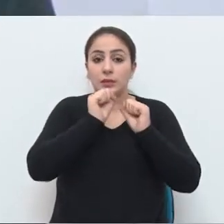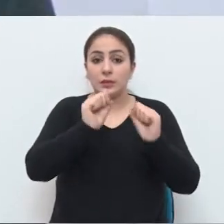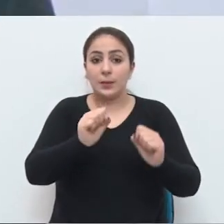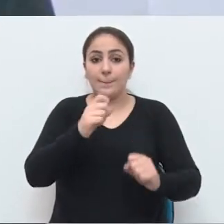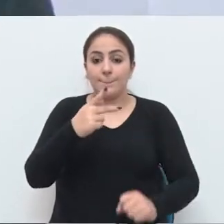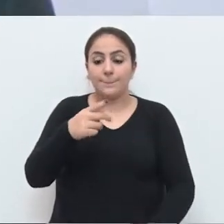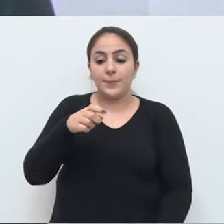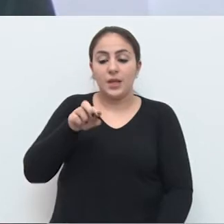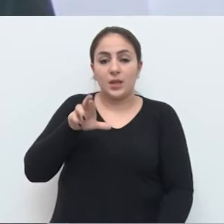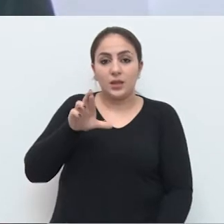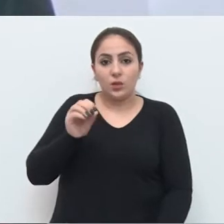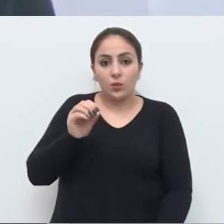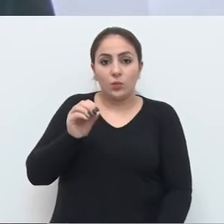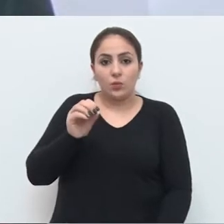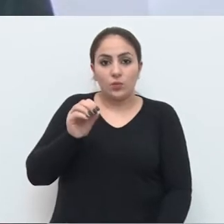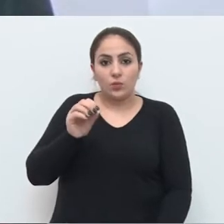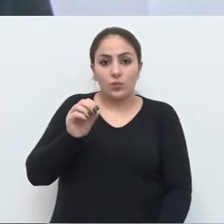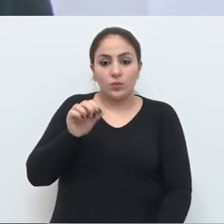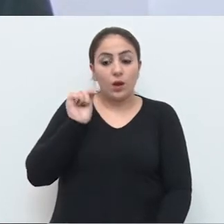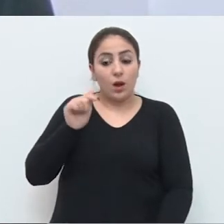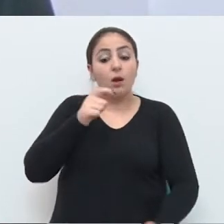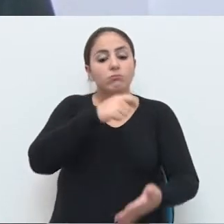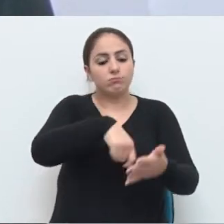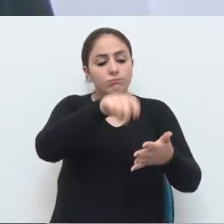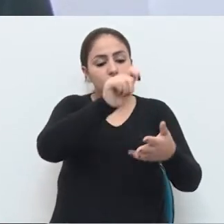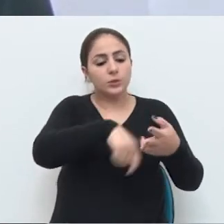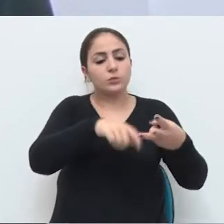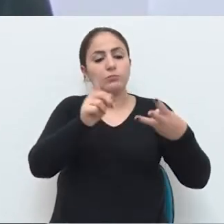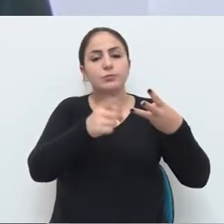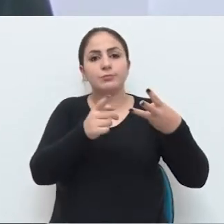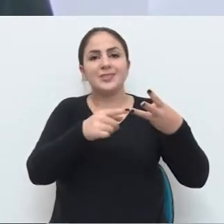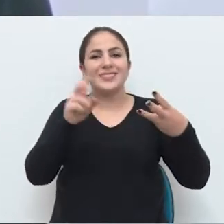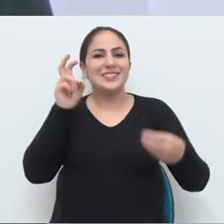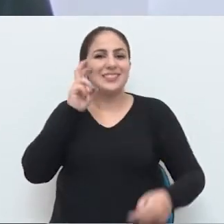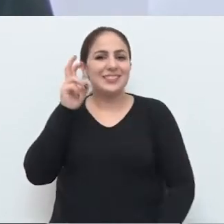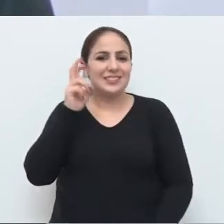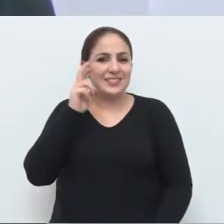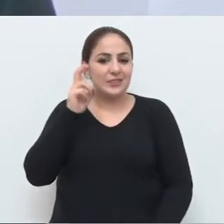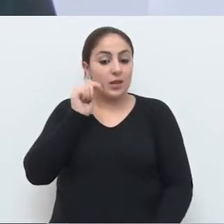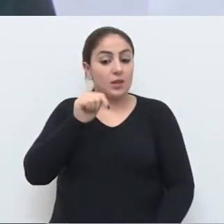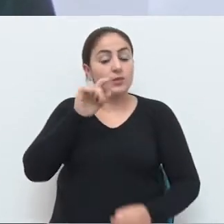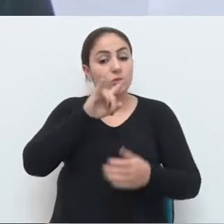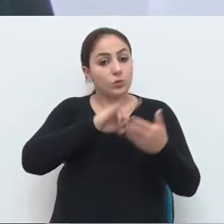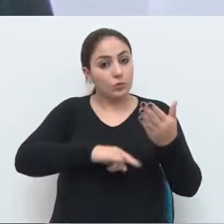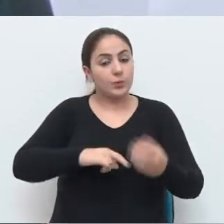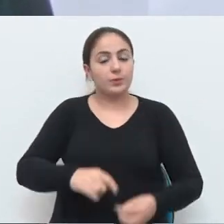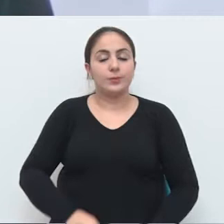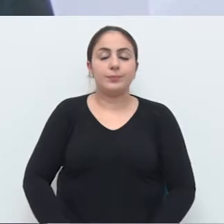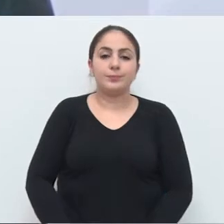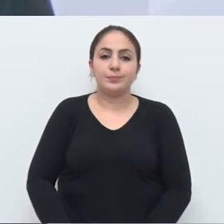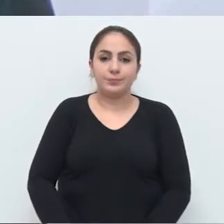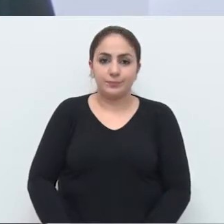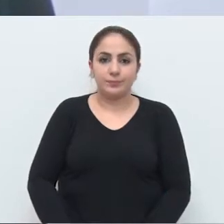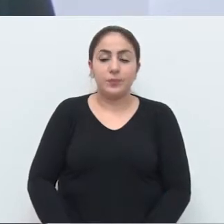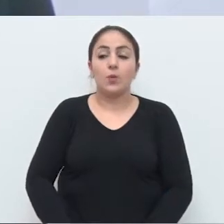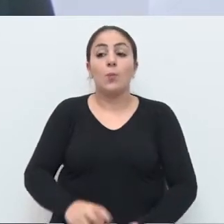secretário, Pedro Westphalen, assinou na quinta-feira esse documento.